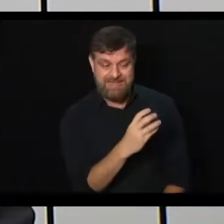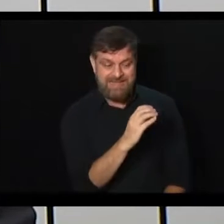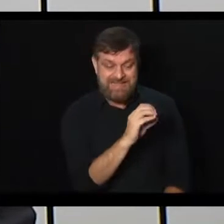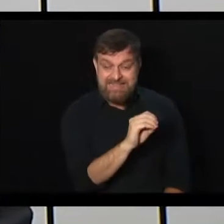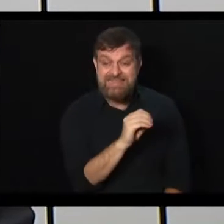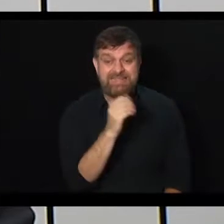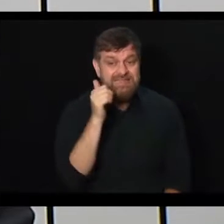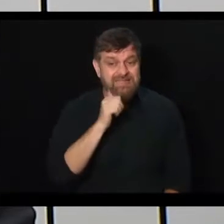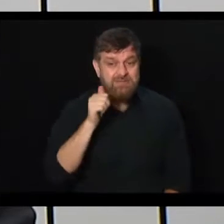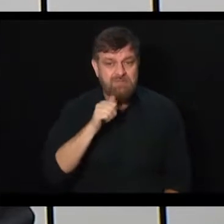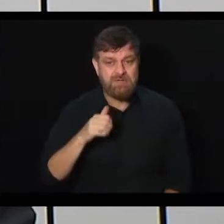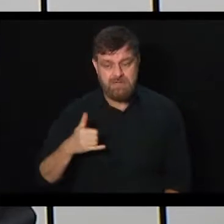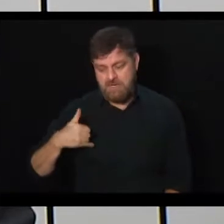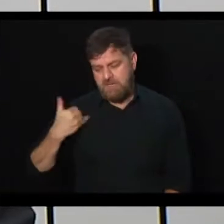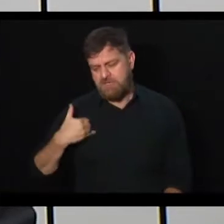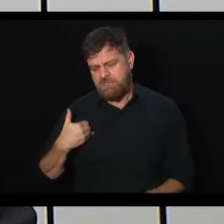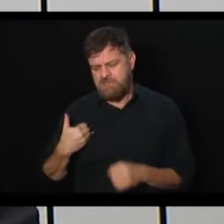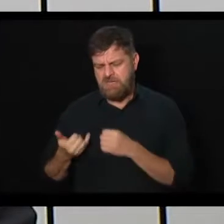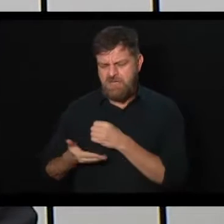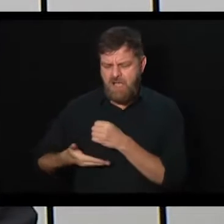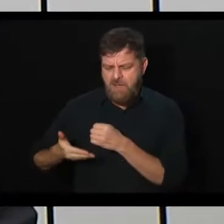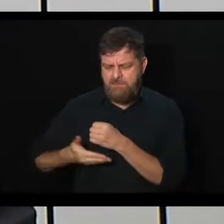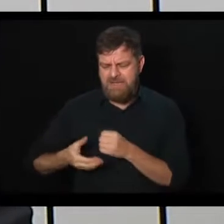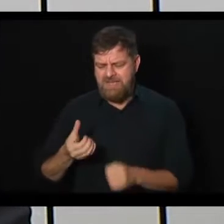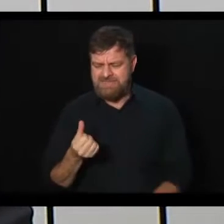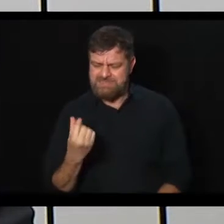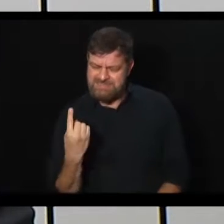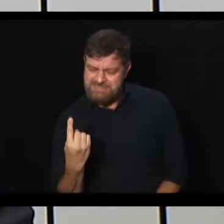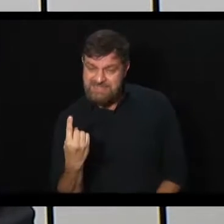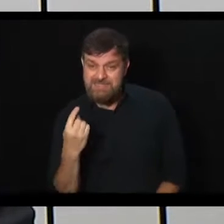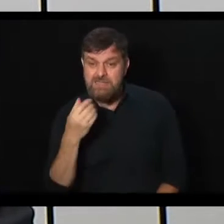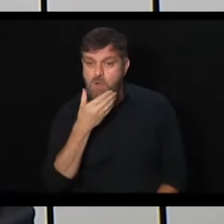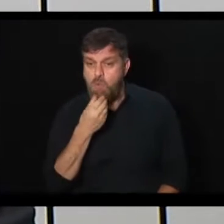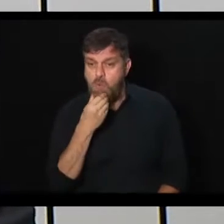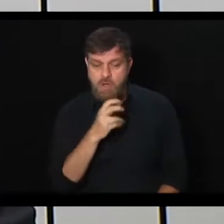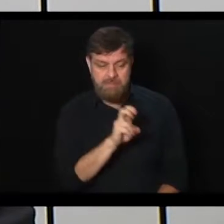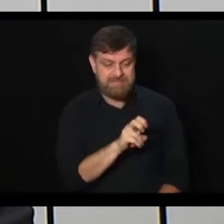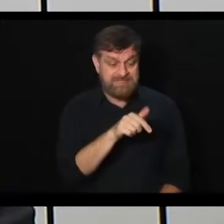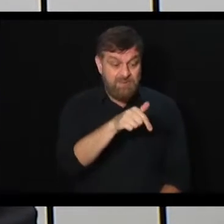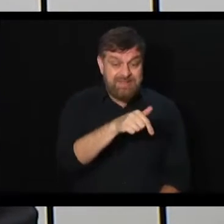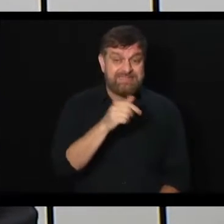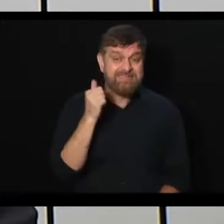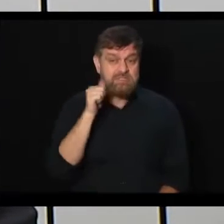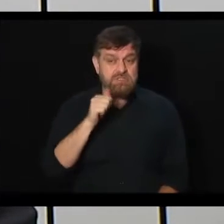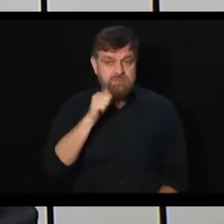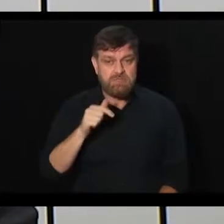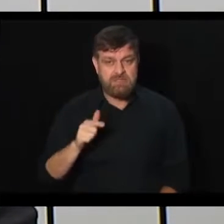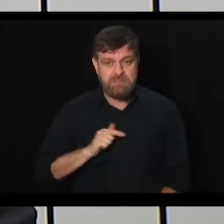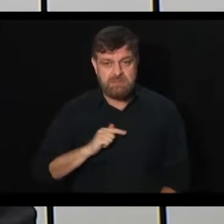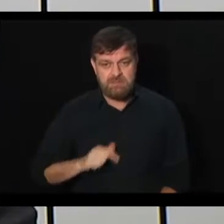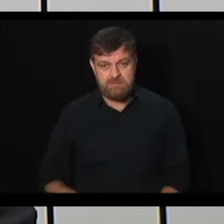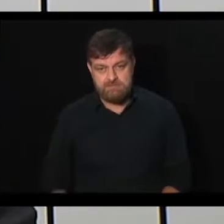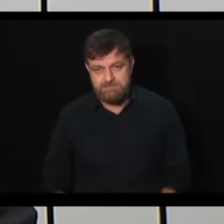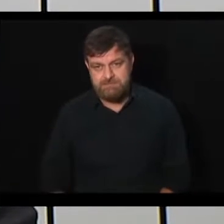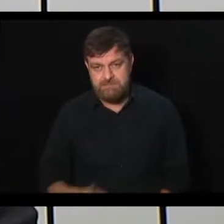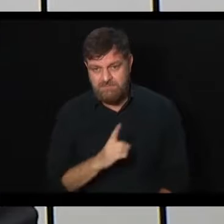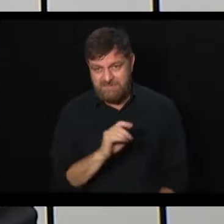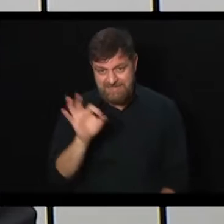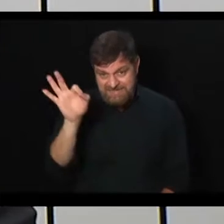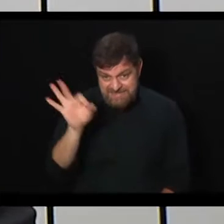Lógico que uma idade mínima de 61 para homem e 57 para mulher. O pedágio de 100% foi uma das